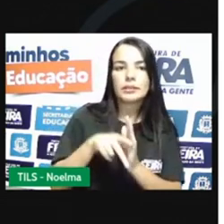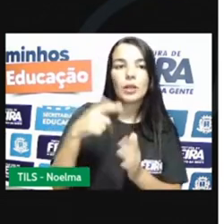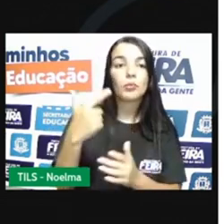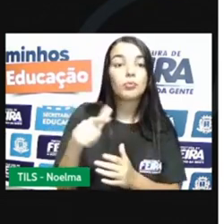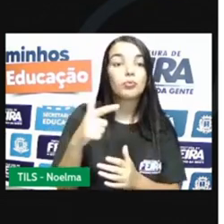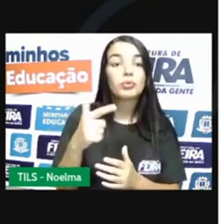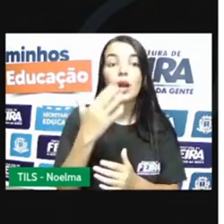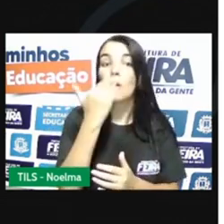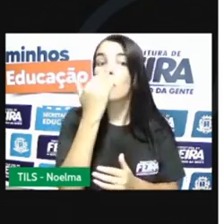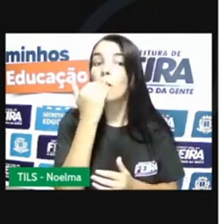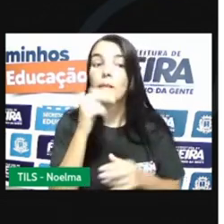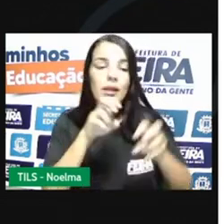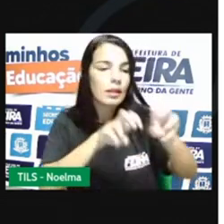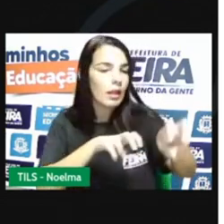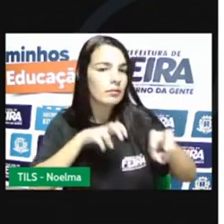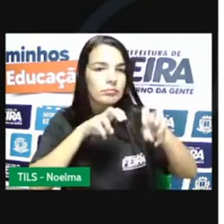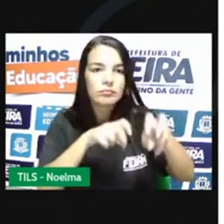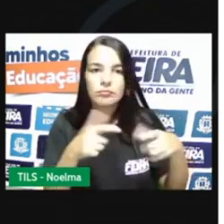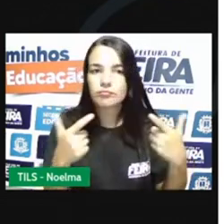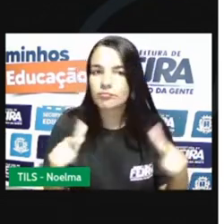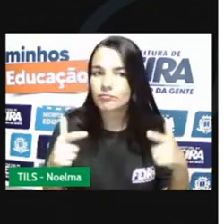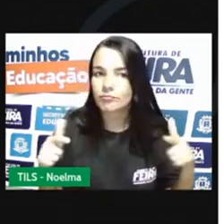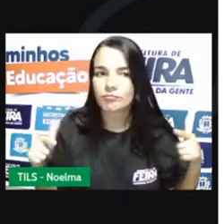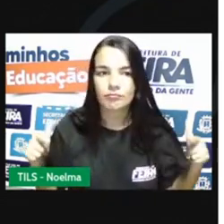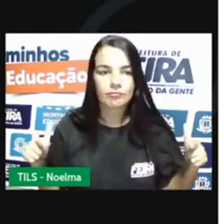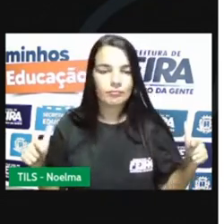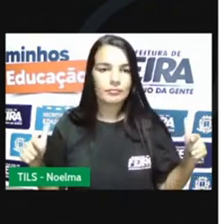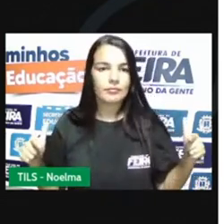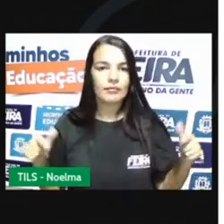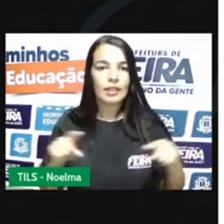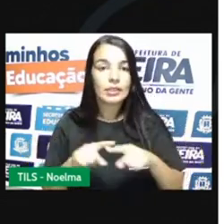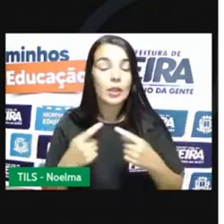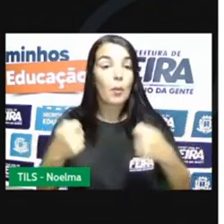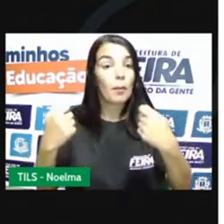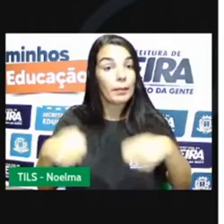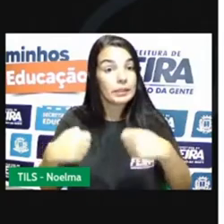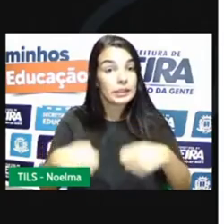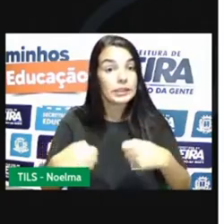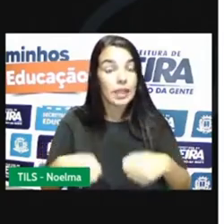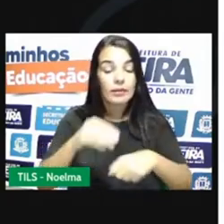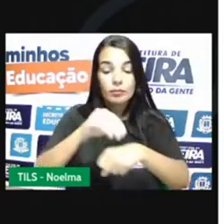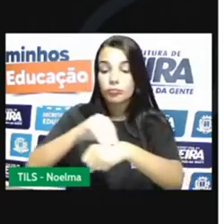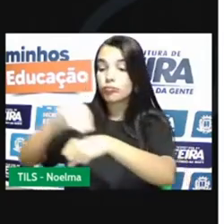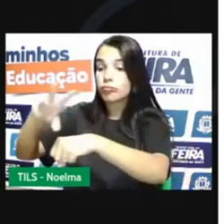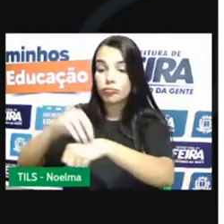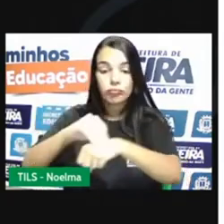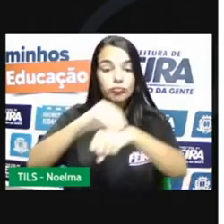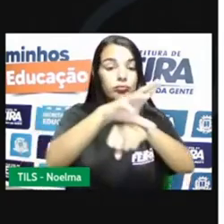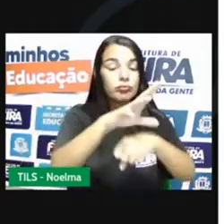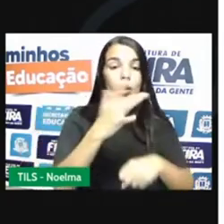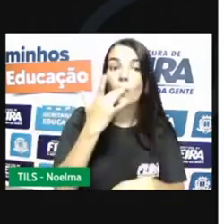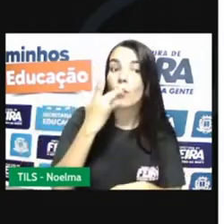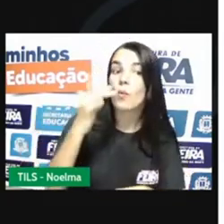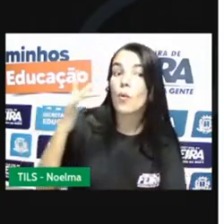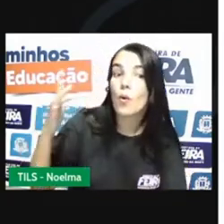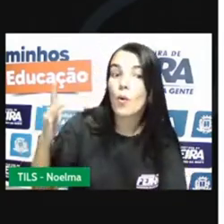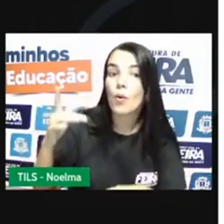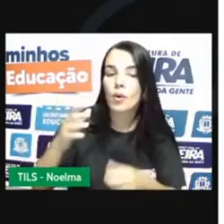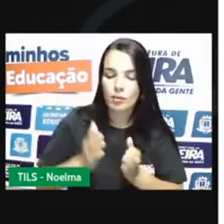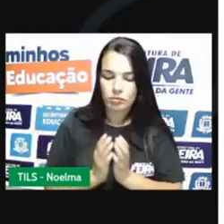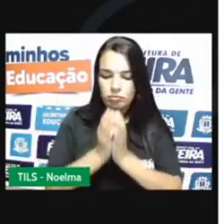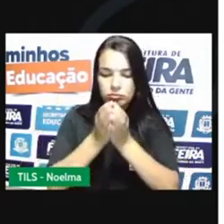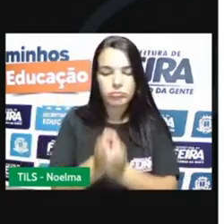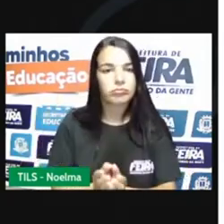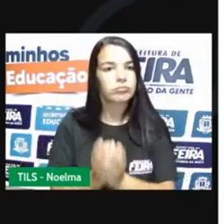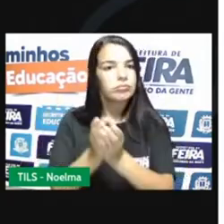alimentos e produtos manufaturados vindos da corte e precisavam deslocar a parte do ouro que seria enviada para